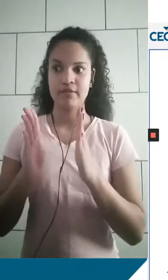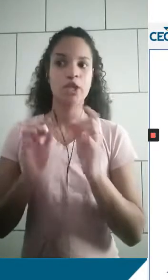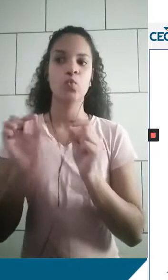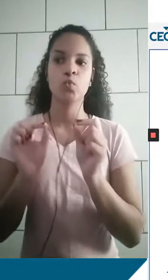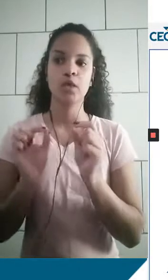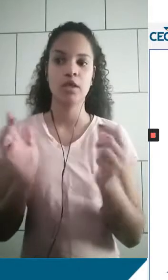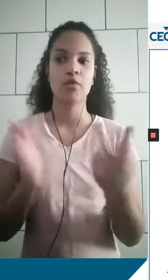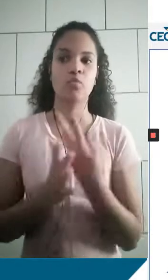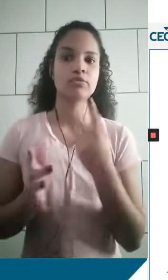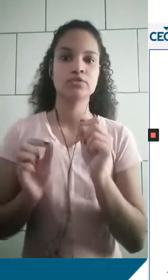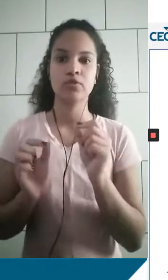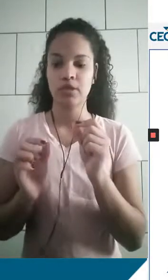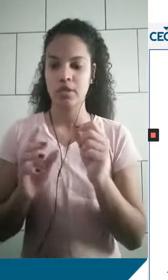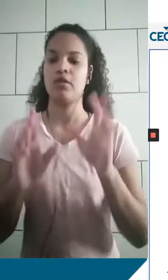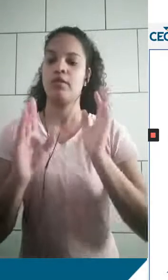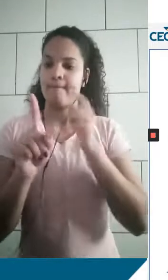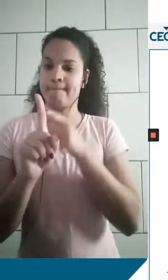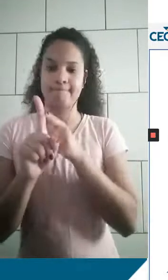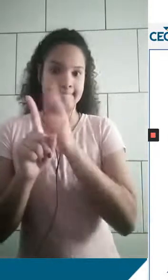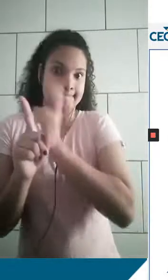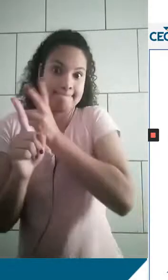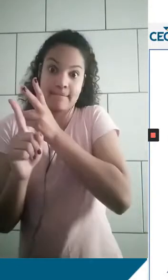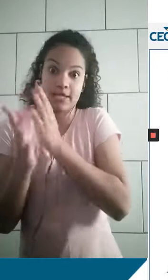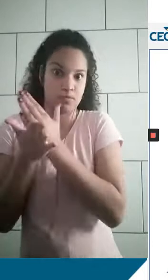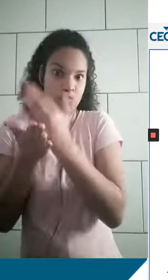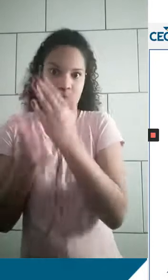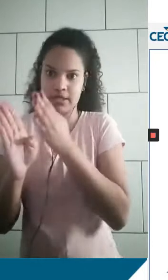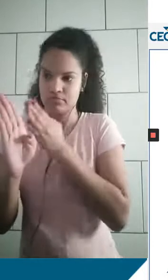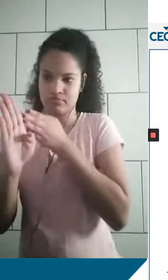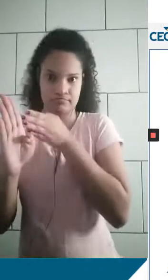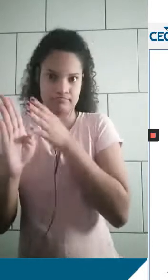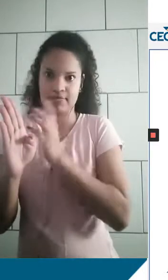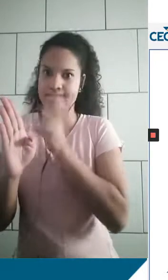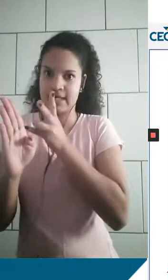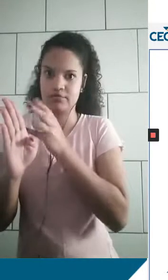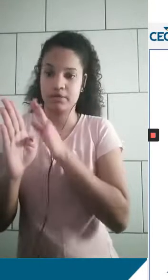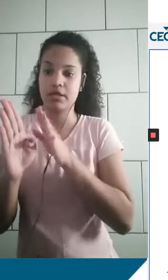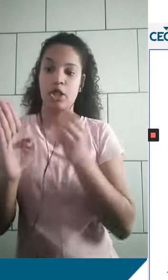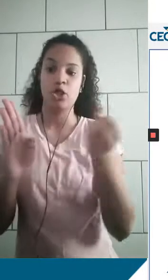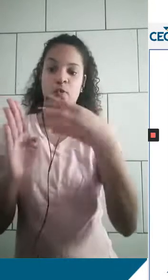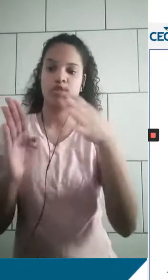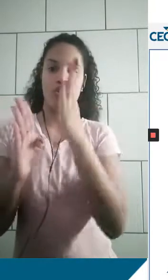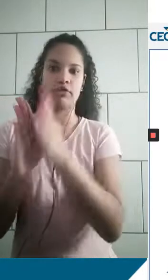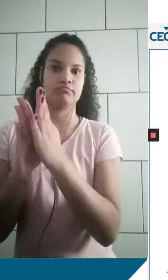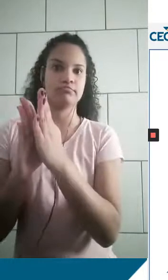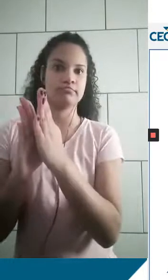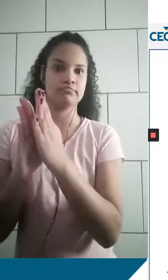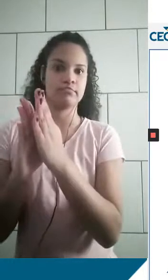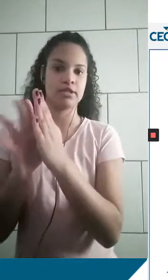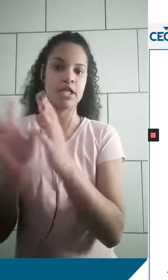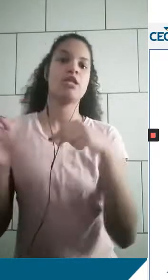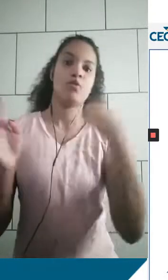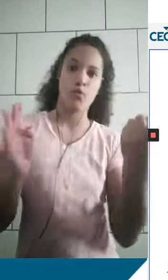manutenção de uma fita e a manutenção de outra fita em cada molécula. E aí,